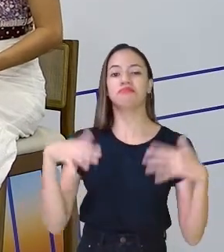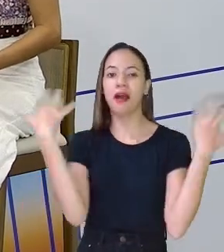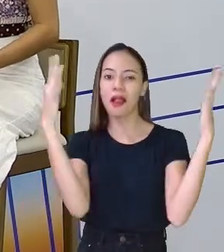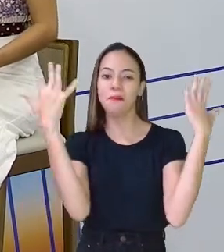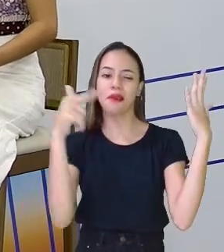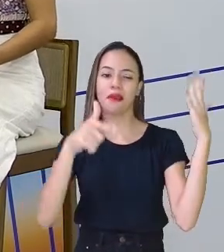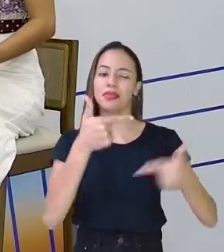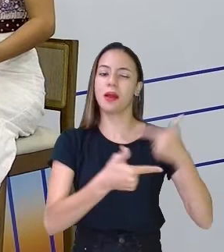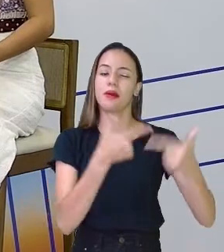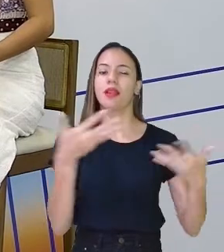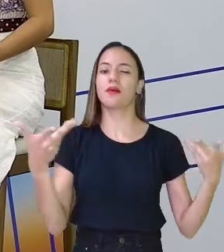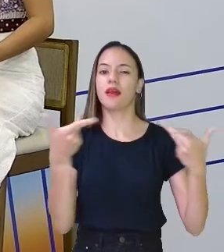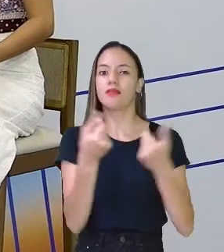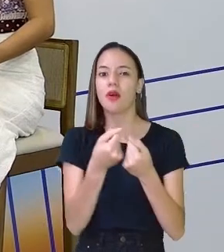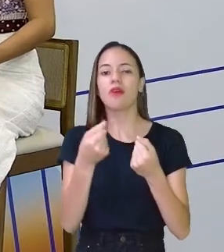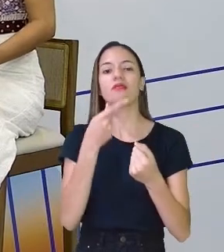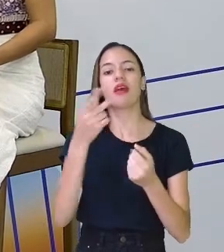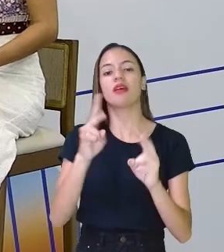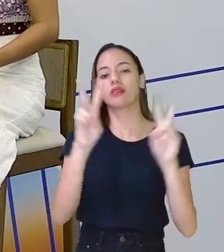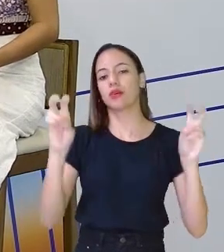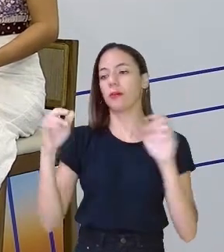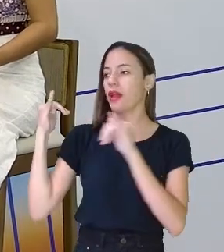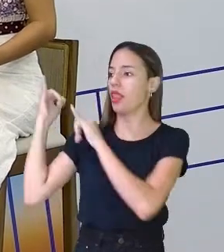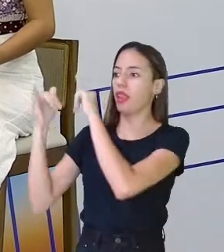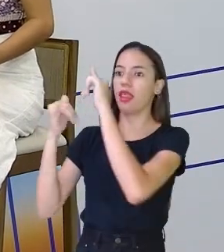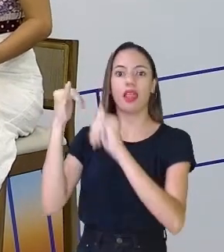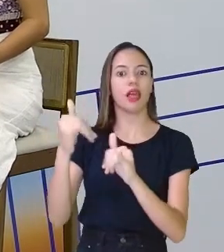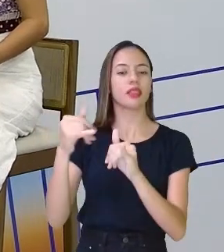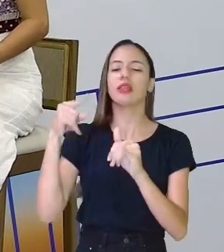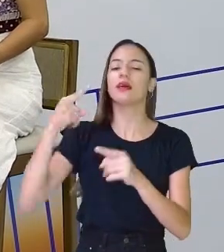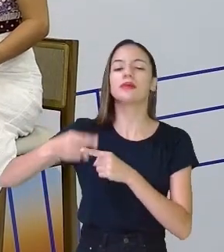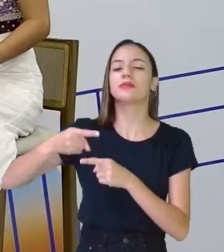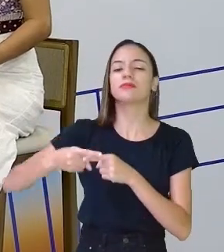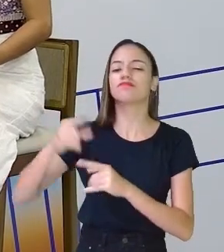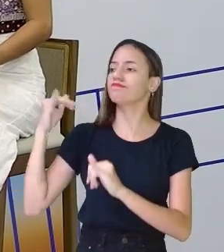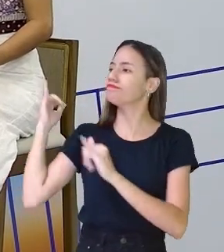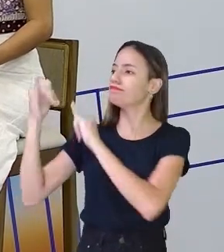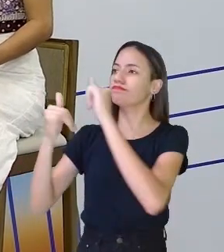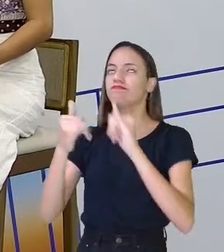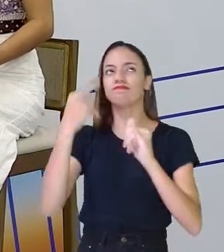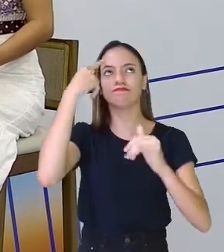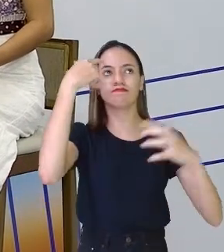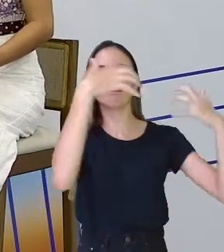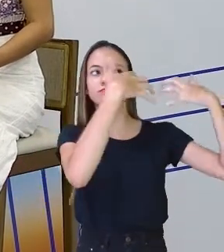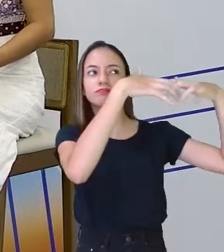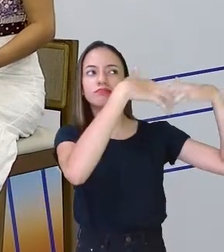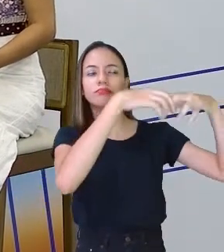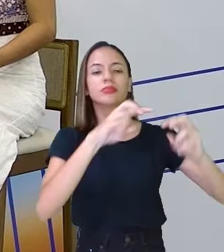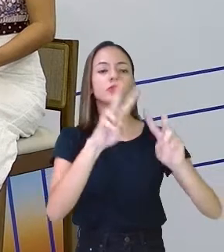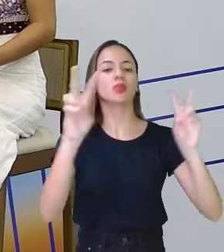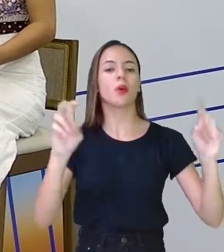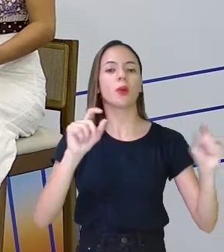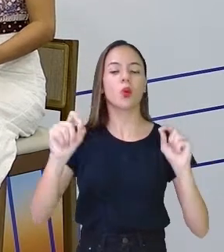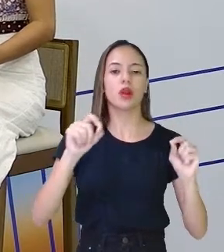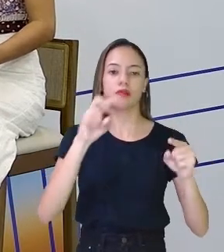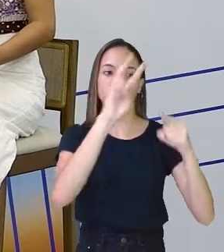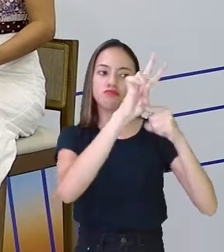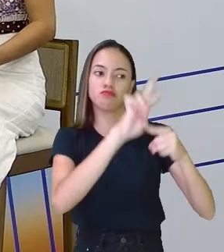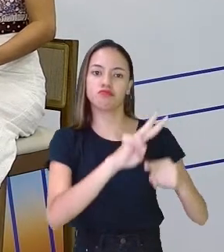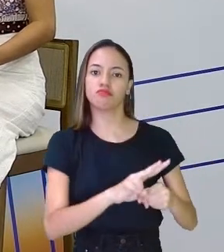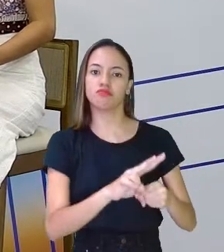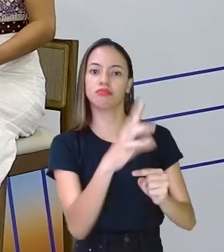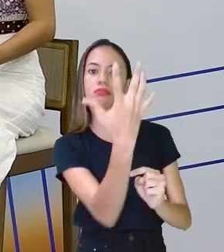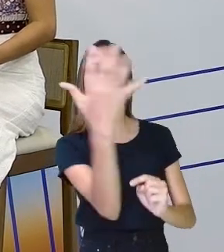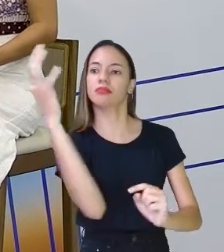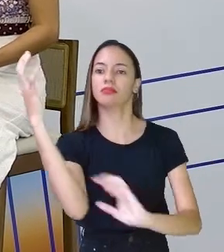com essas lendas, porque essas lendas, elas fazem uma reflexão acerca da preservação da